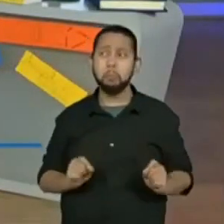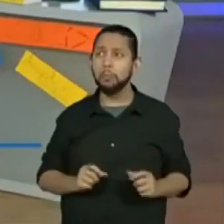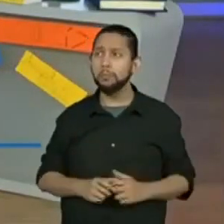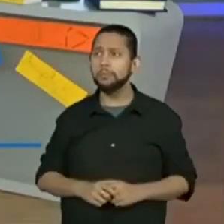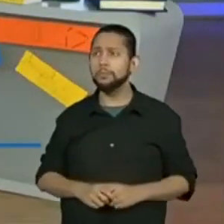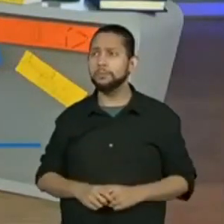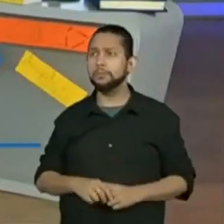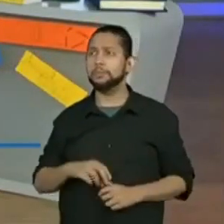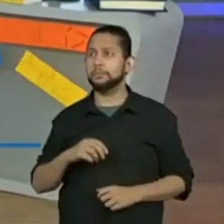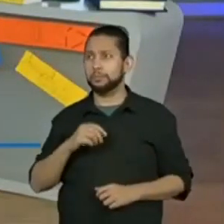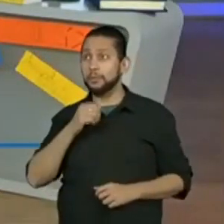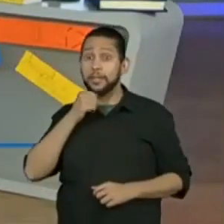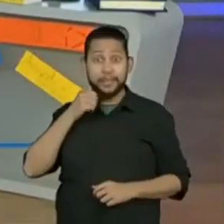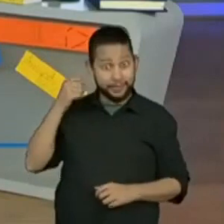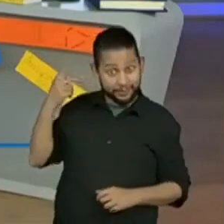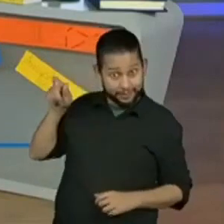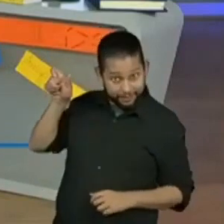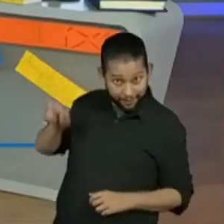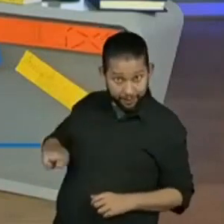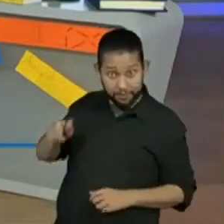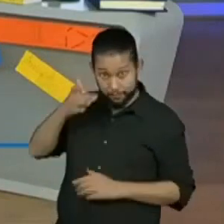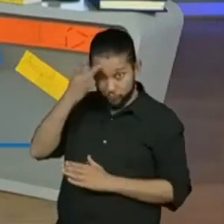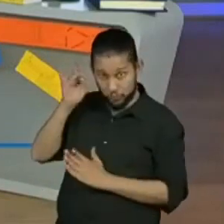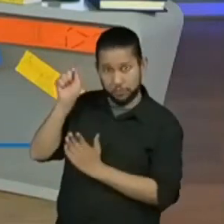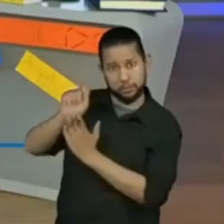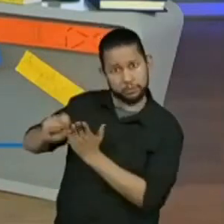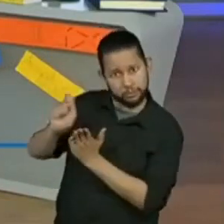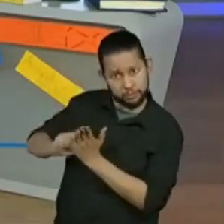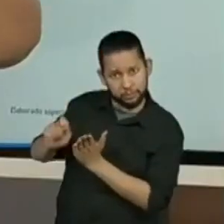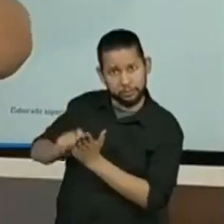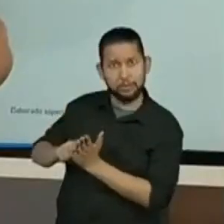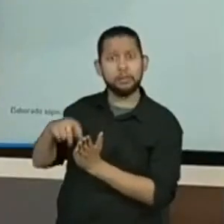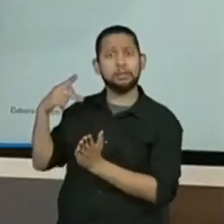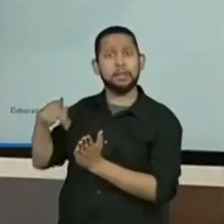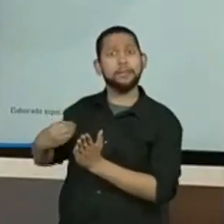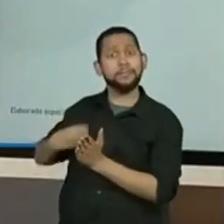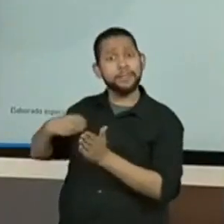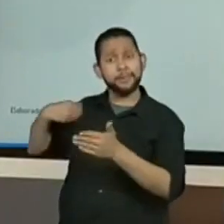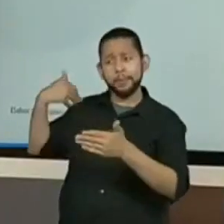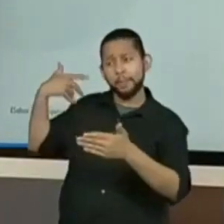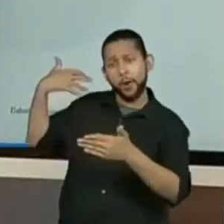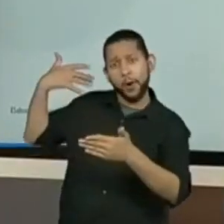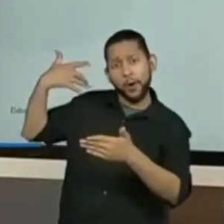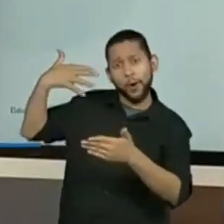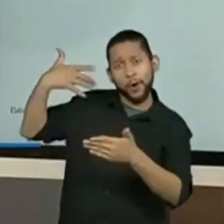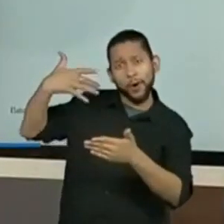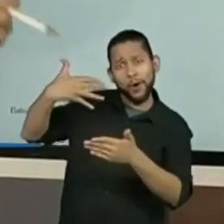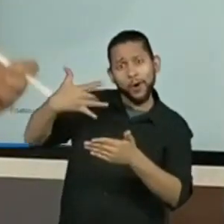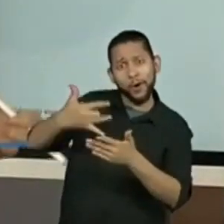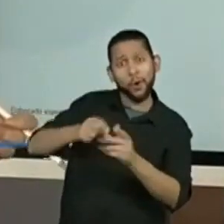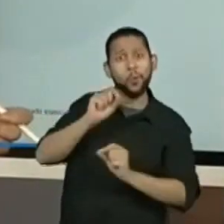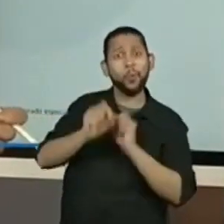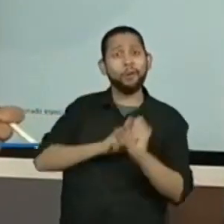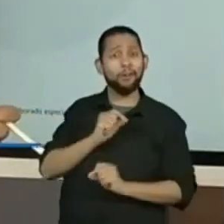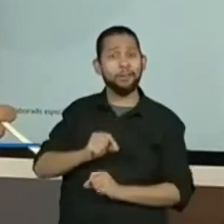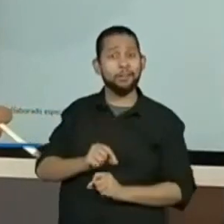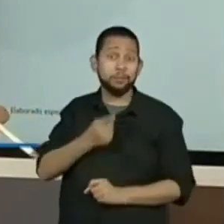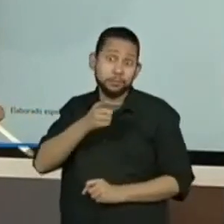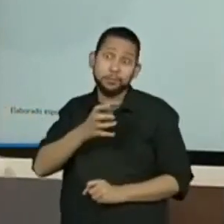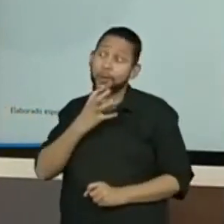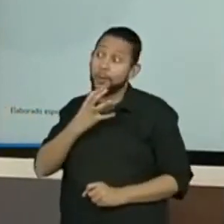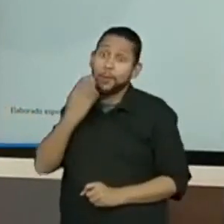a biografia é a história da vida. Ou seja, minha amada galerinha do quinto. Se nós teremos